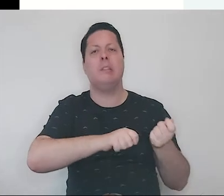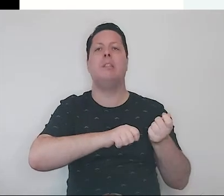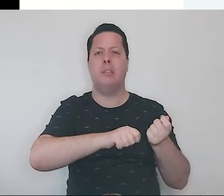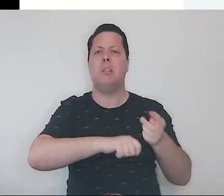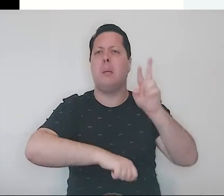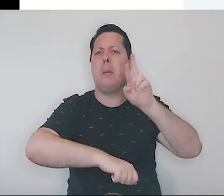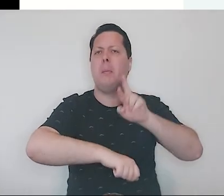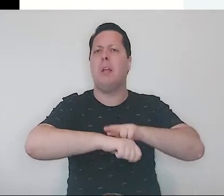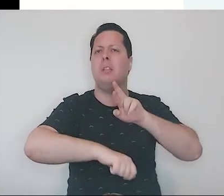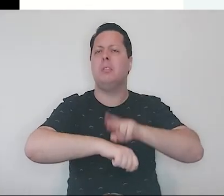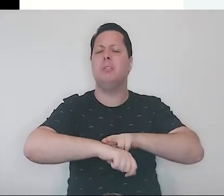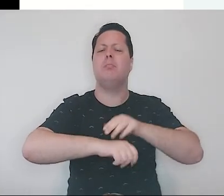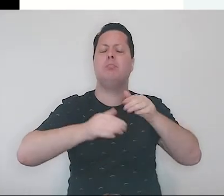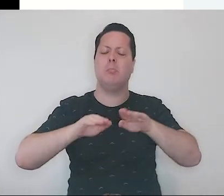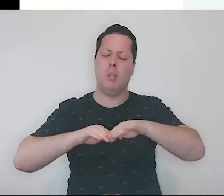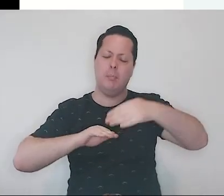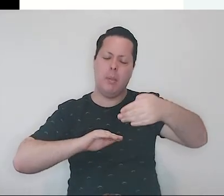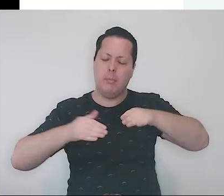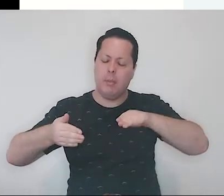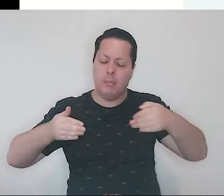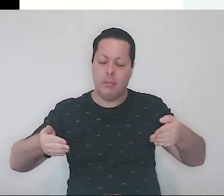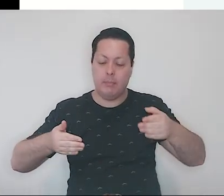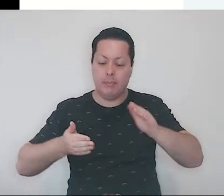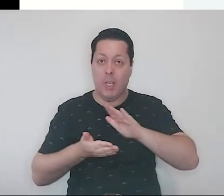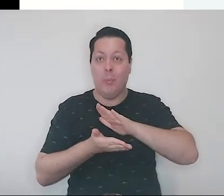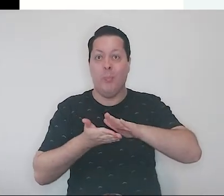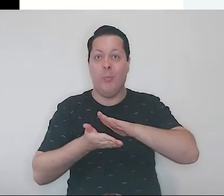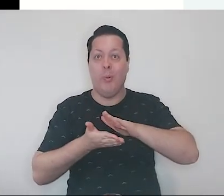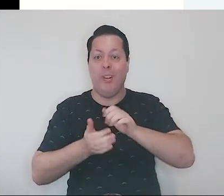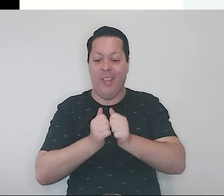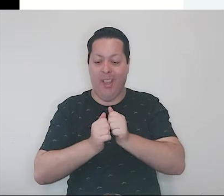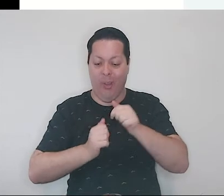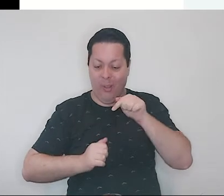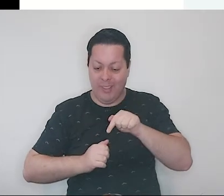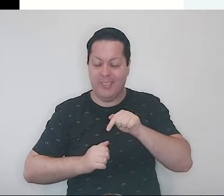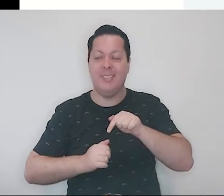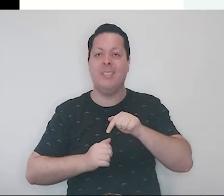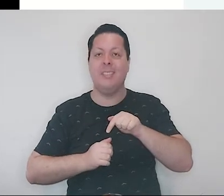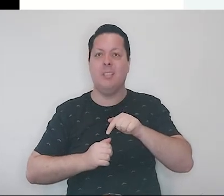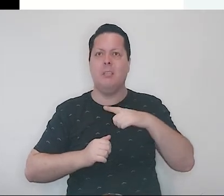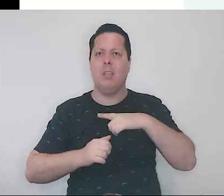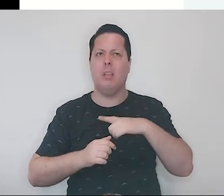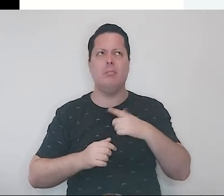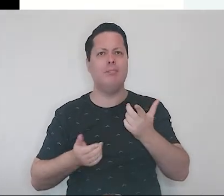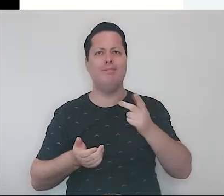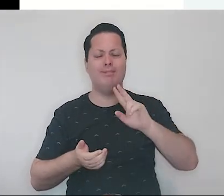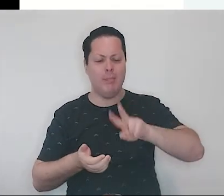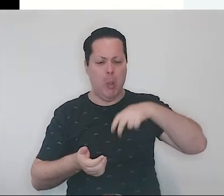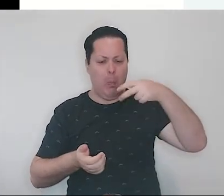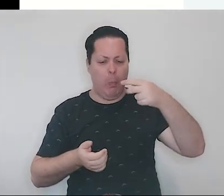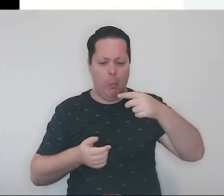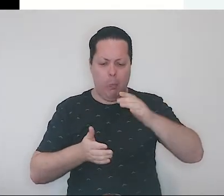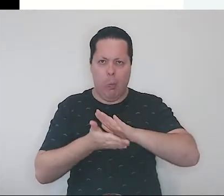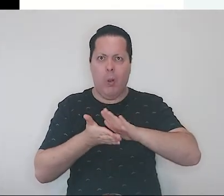ele abriu o pacote de bolinho de arroz. E, cororim, cororim, esse